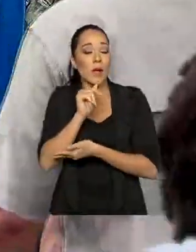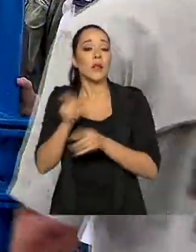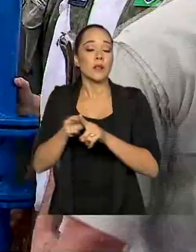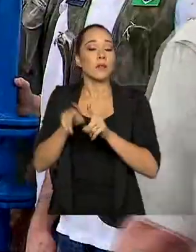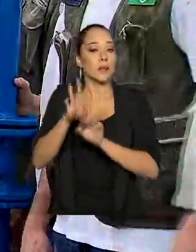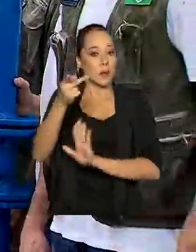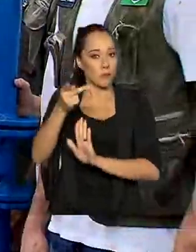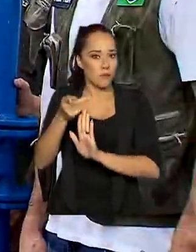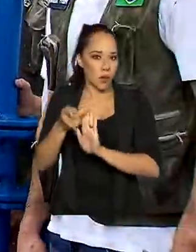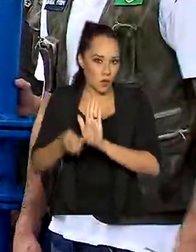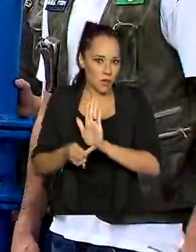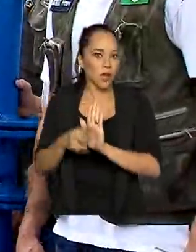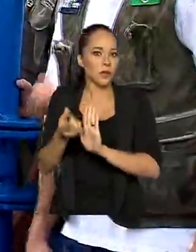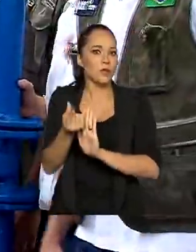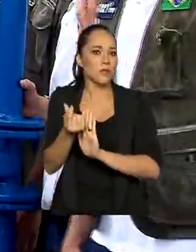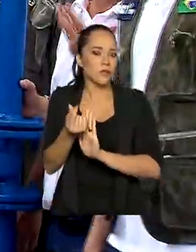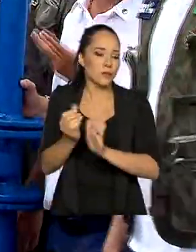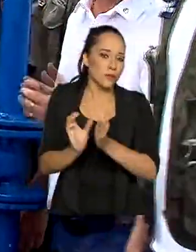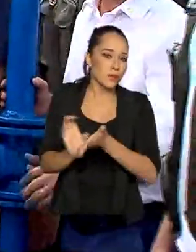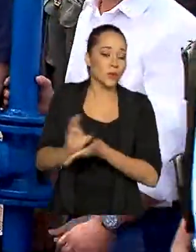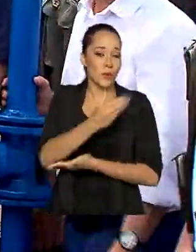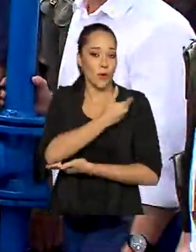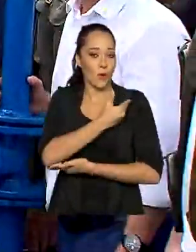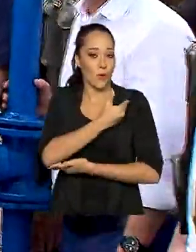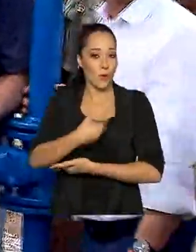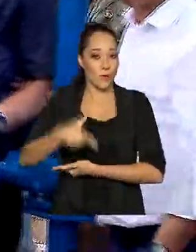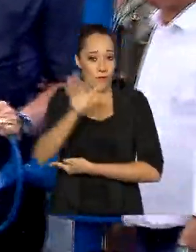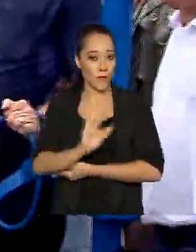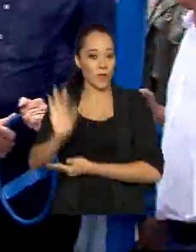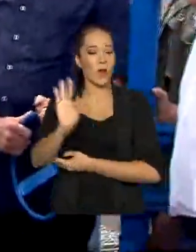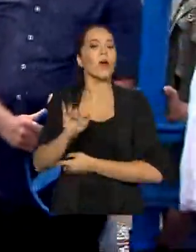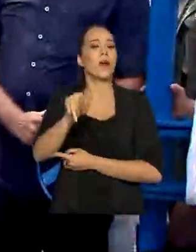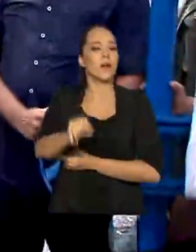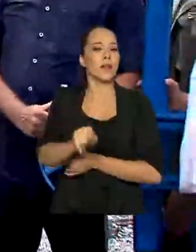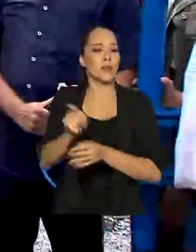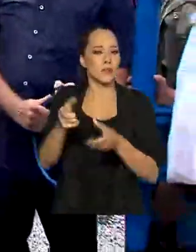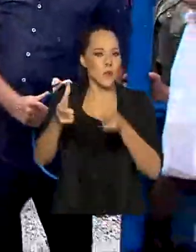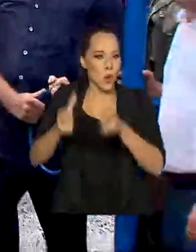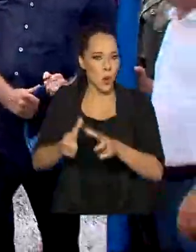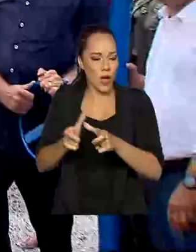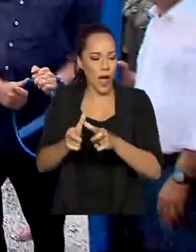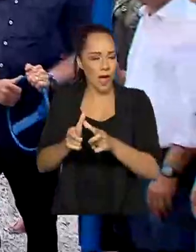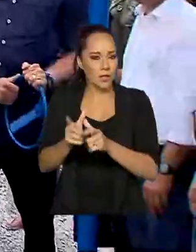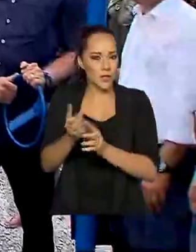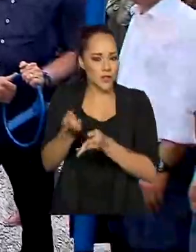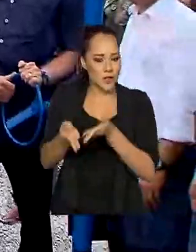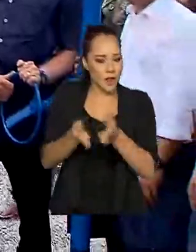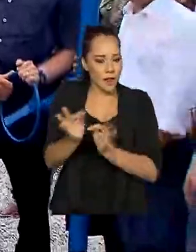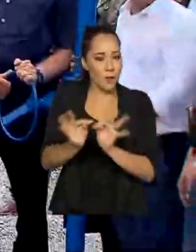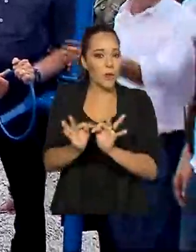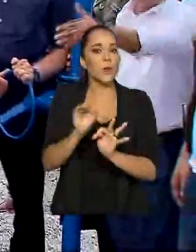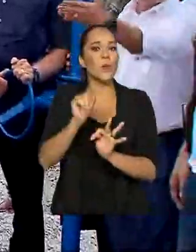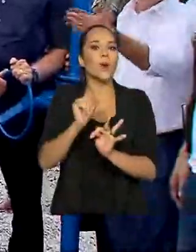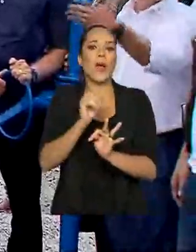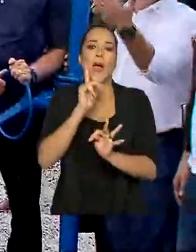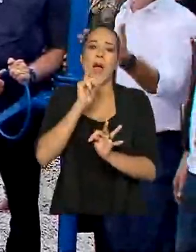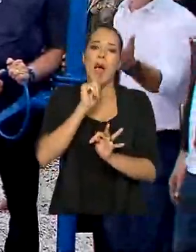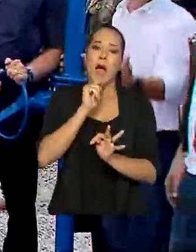pelo governo federal, e nessa estação há uma dupla filtração